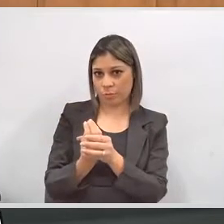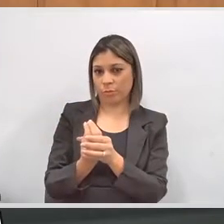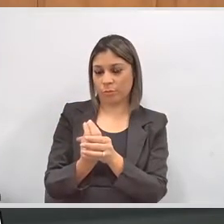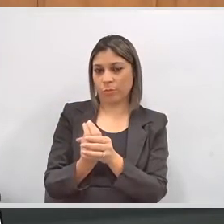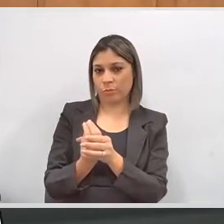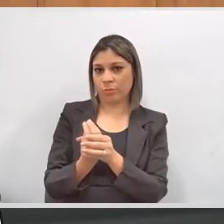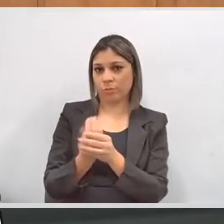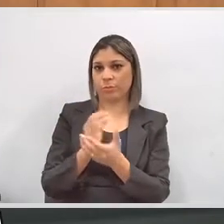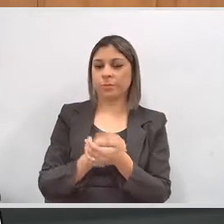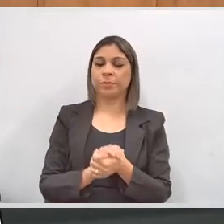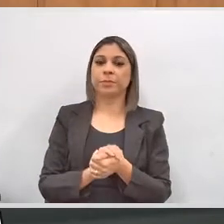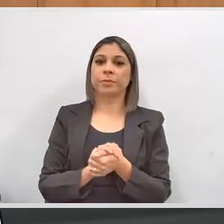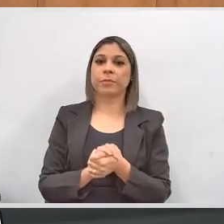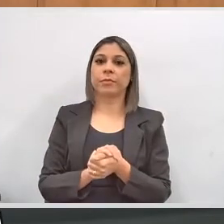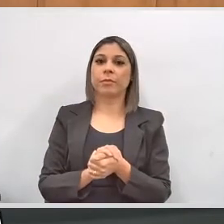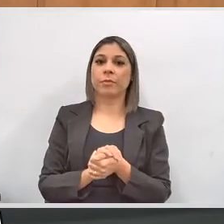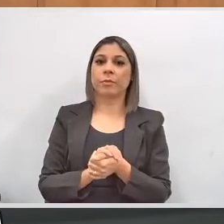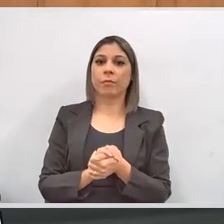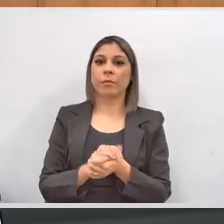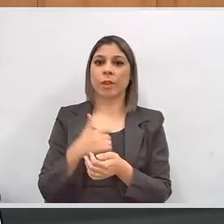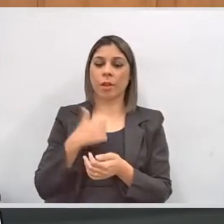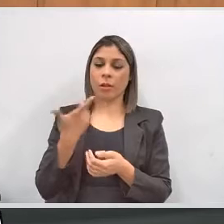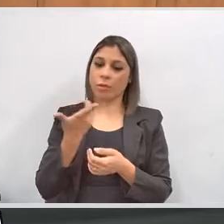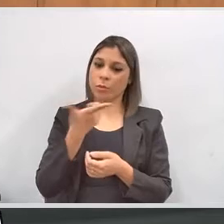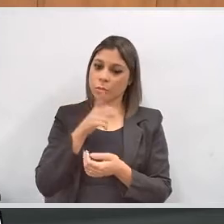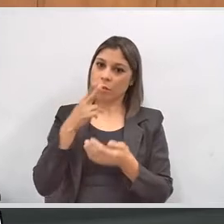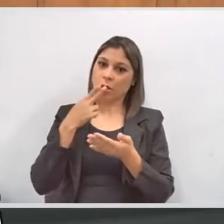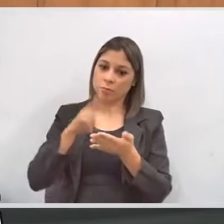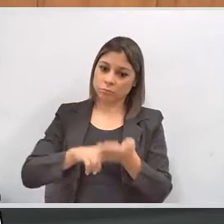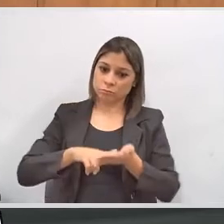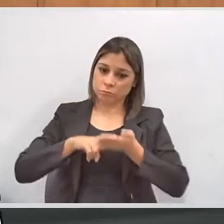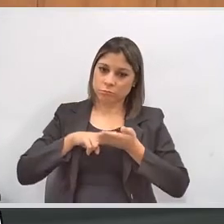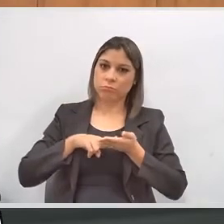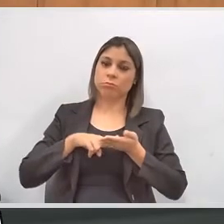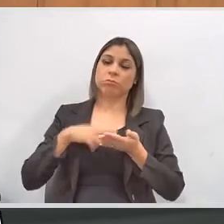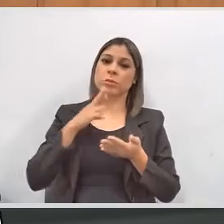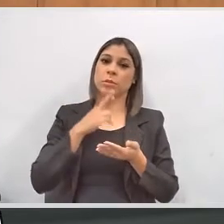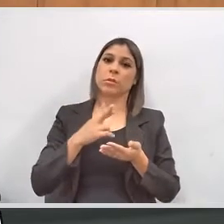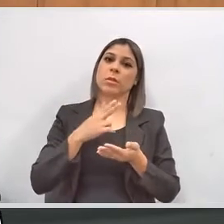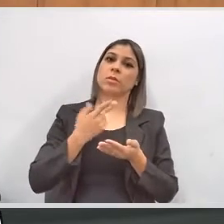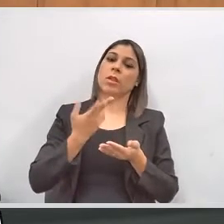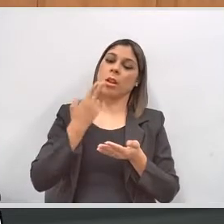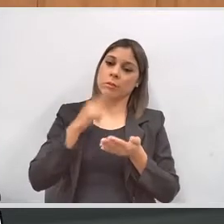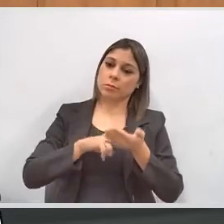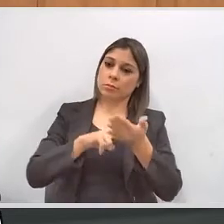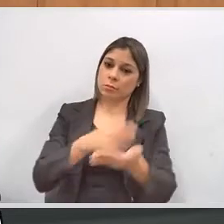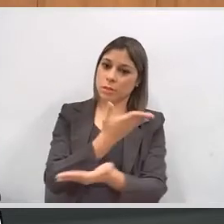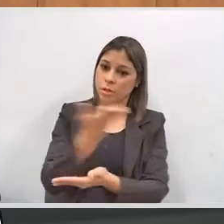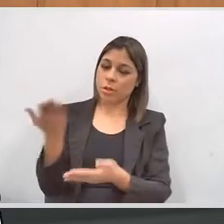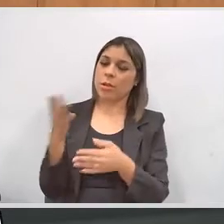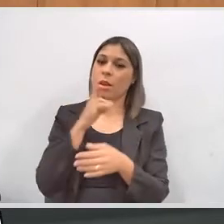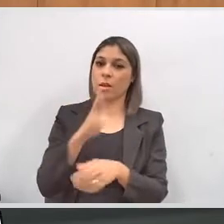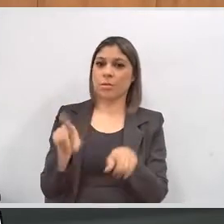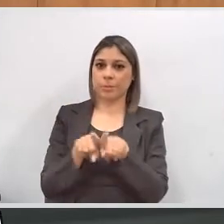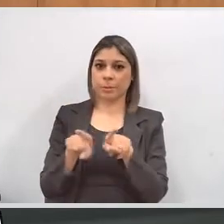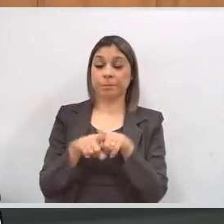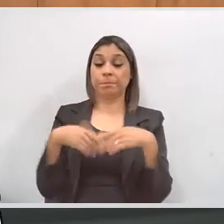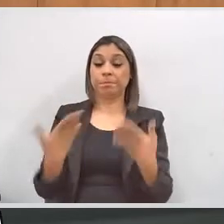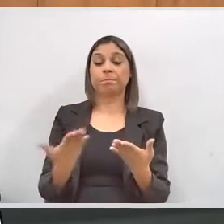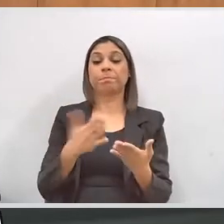Inclusão do TRE-MG. Eu serei notificado da resposta e a comissão também assim o será.